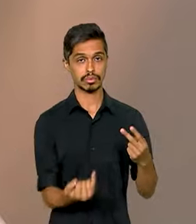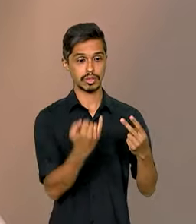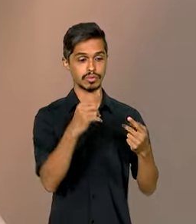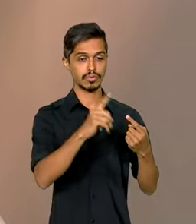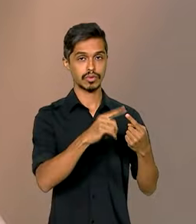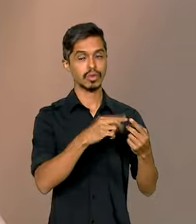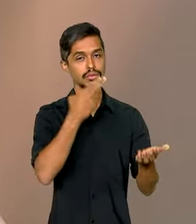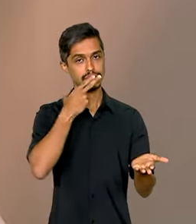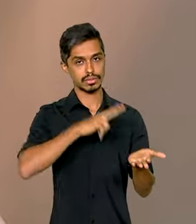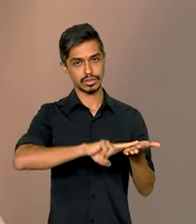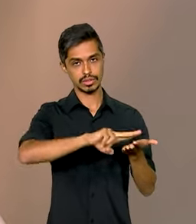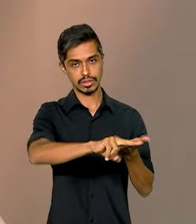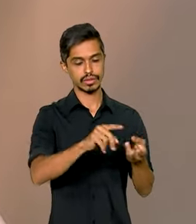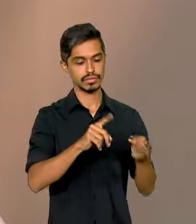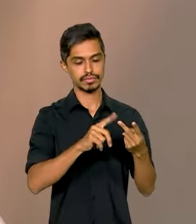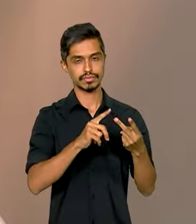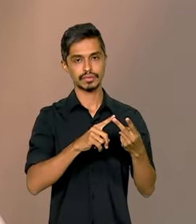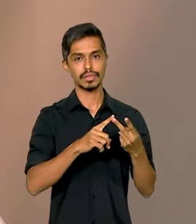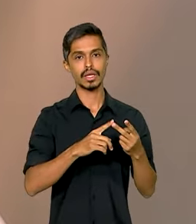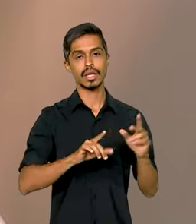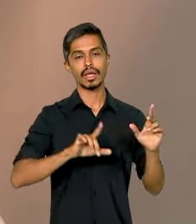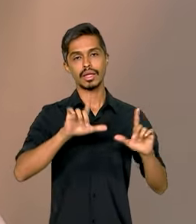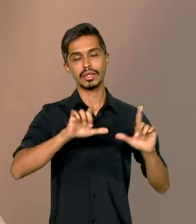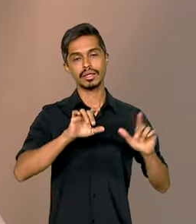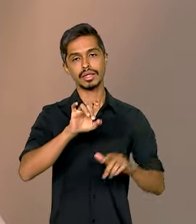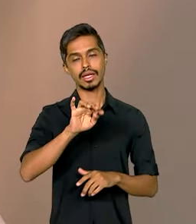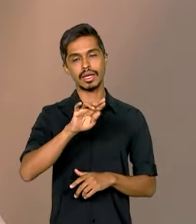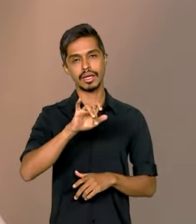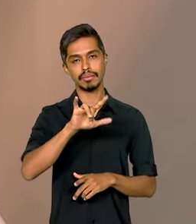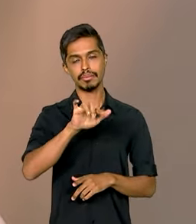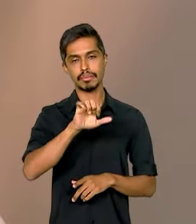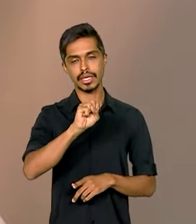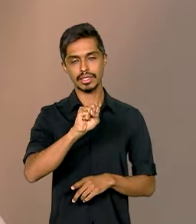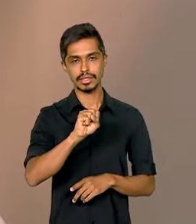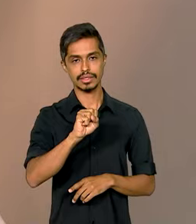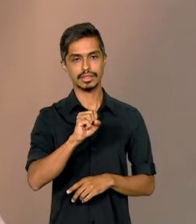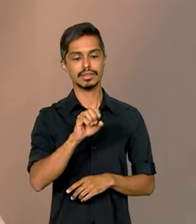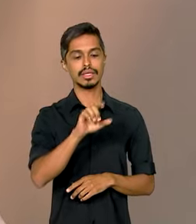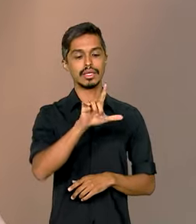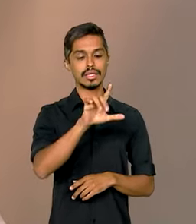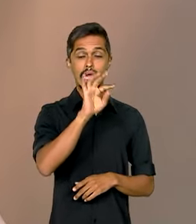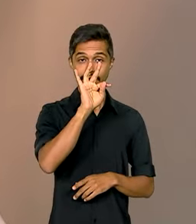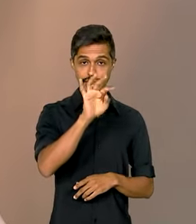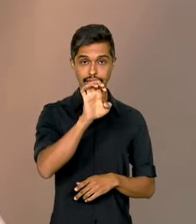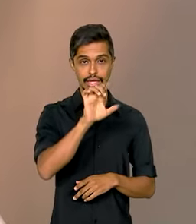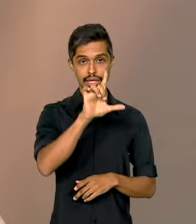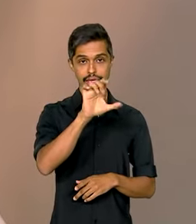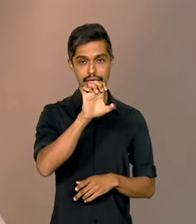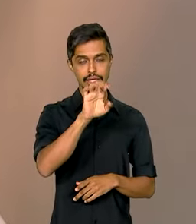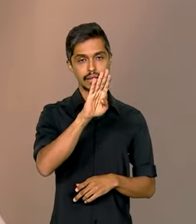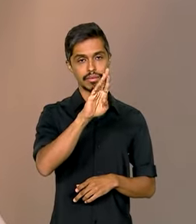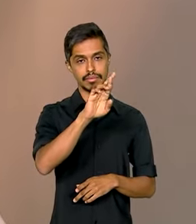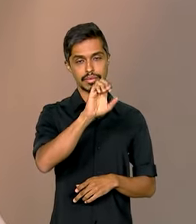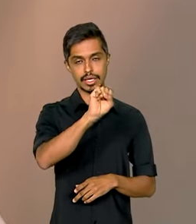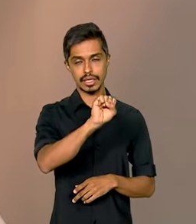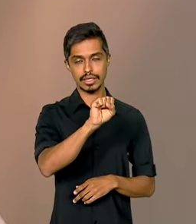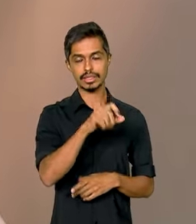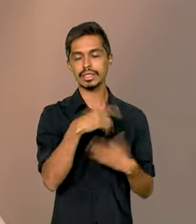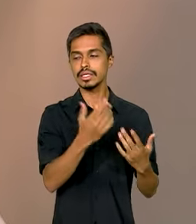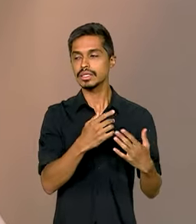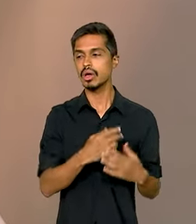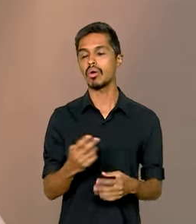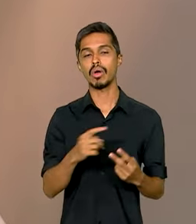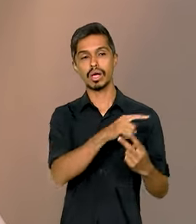Uma é os Correios e outra é a Telebrás. Todas duas, por decisão do presidente Lula, no seu decreto, logo na primeira semana de